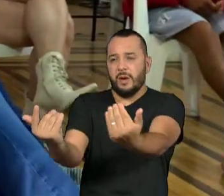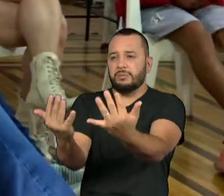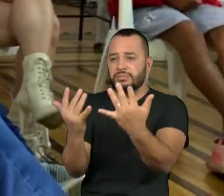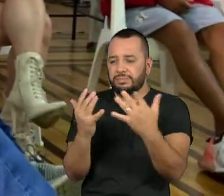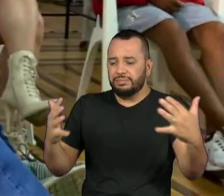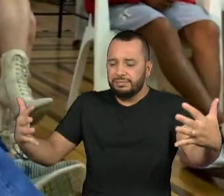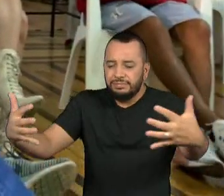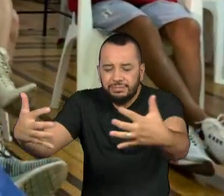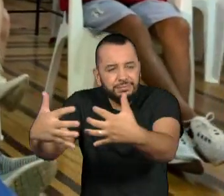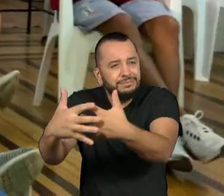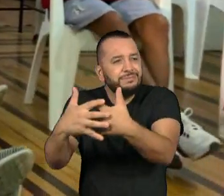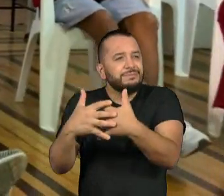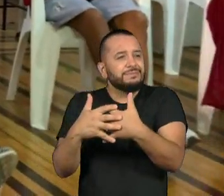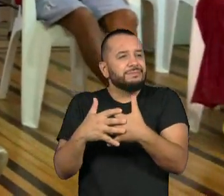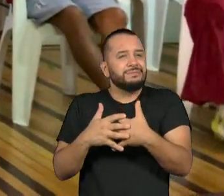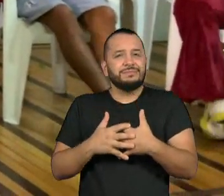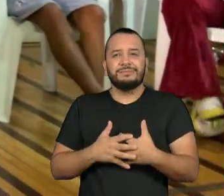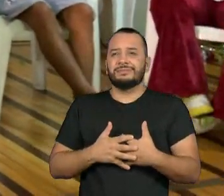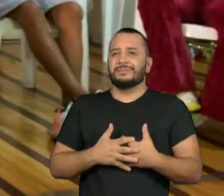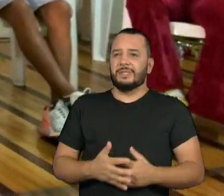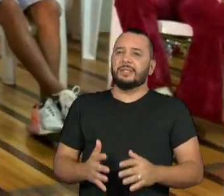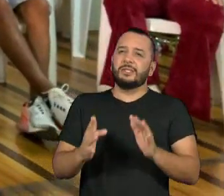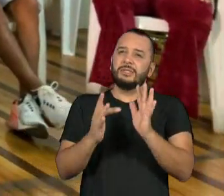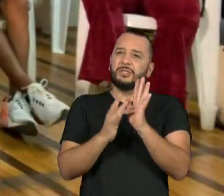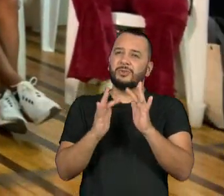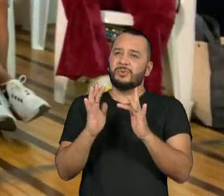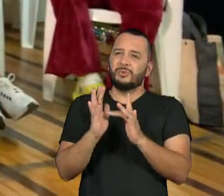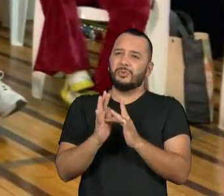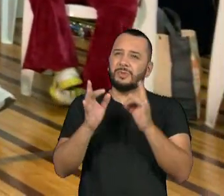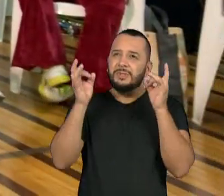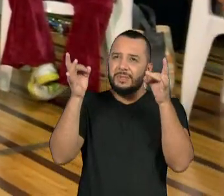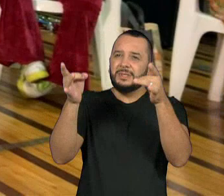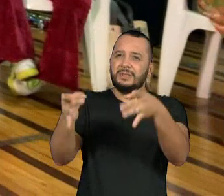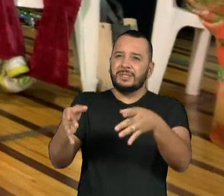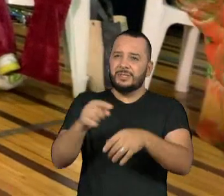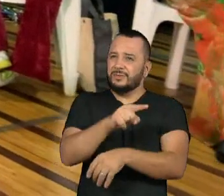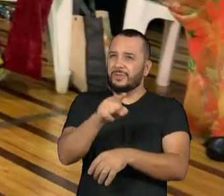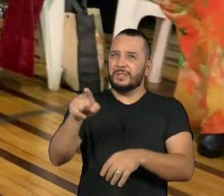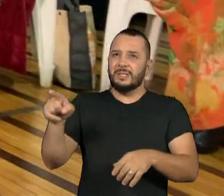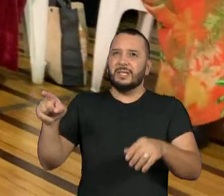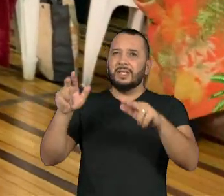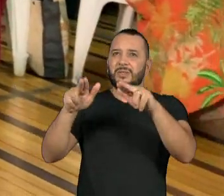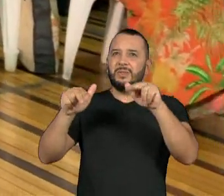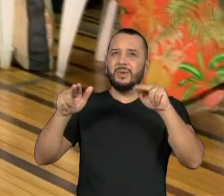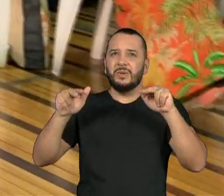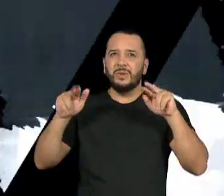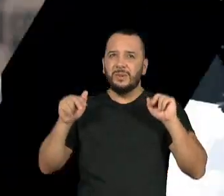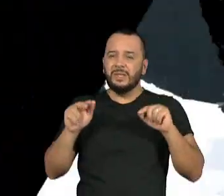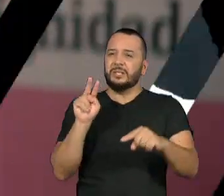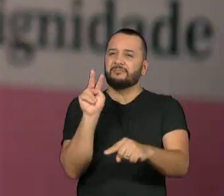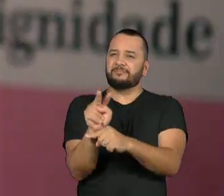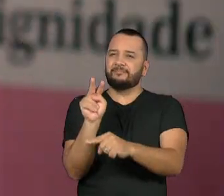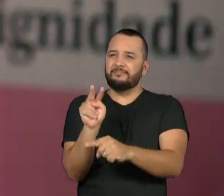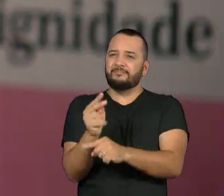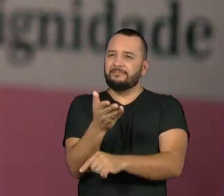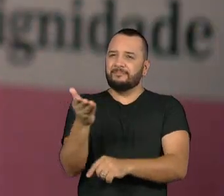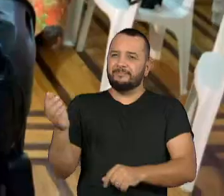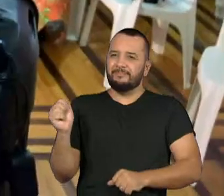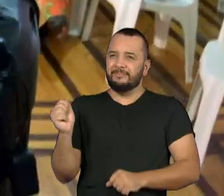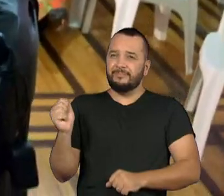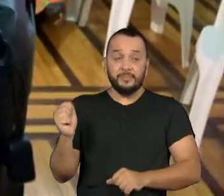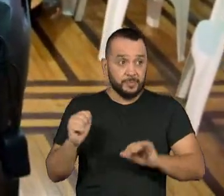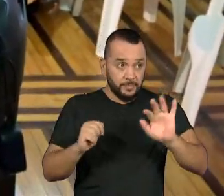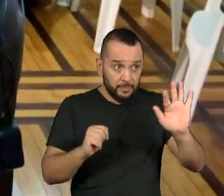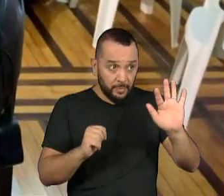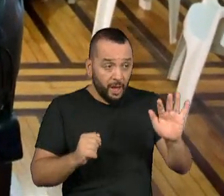Ele não desiste de você Ele se importa com você Normalmente, as pessoas